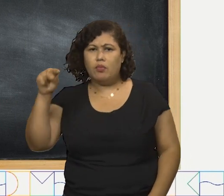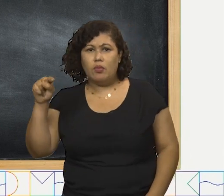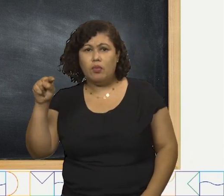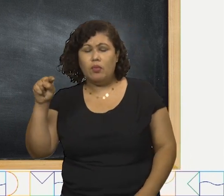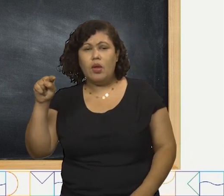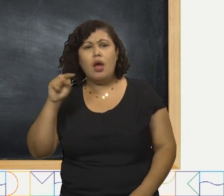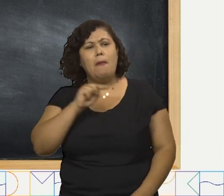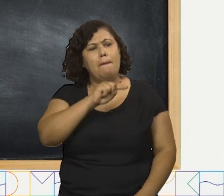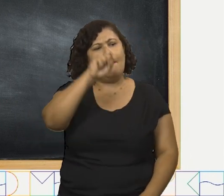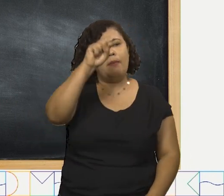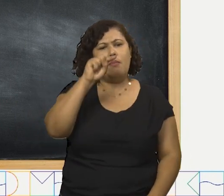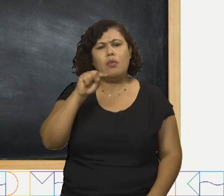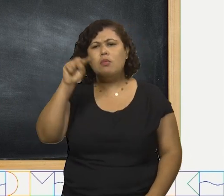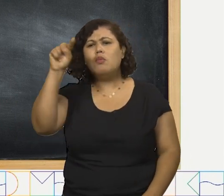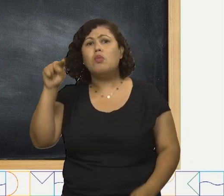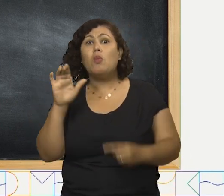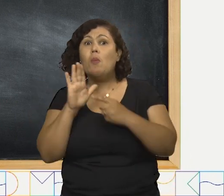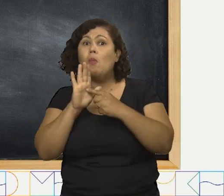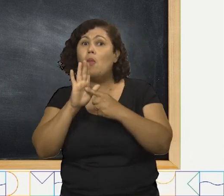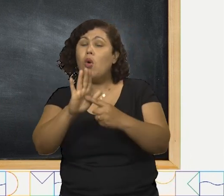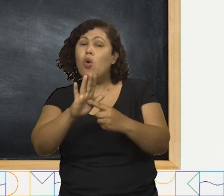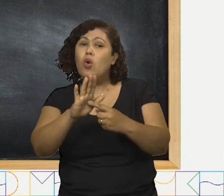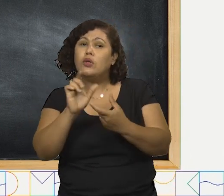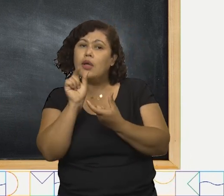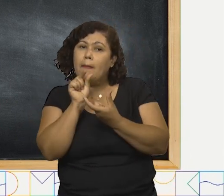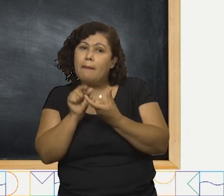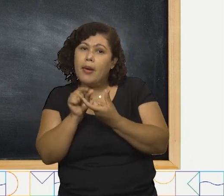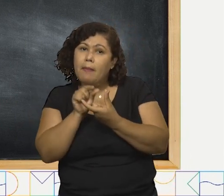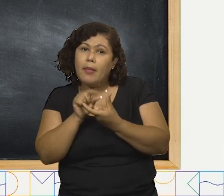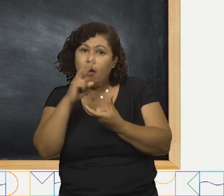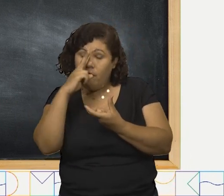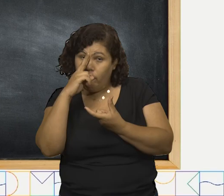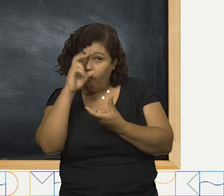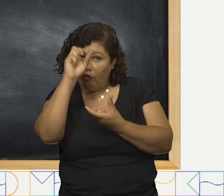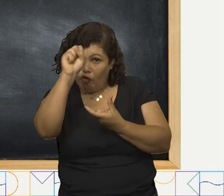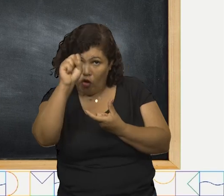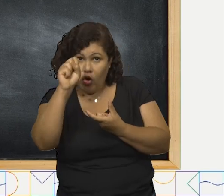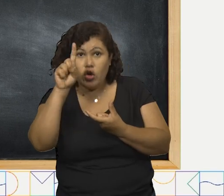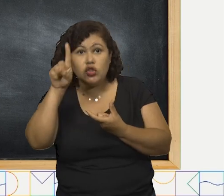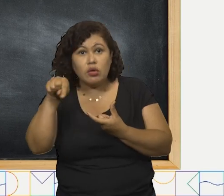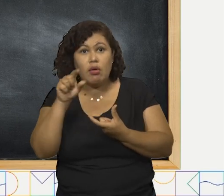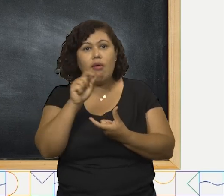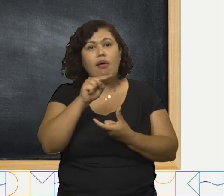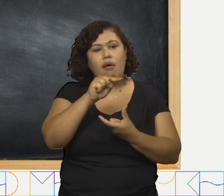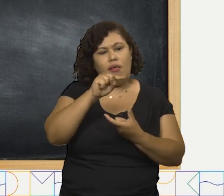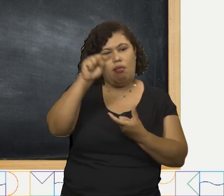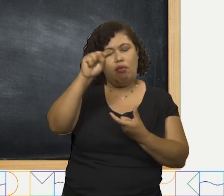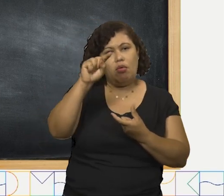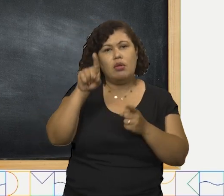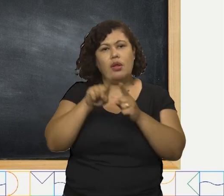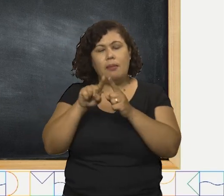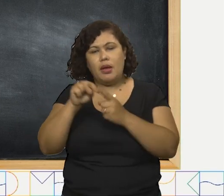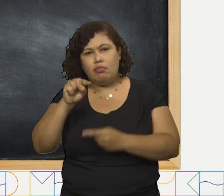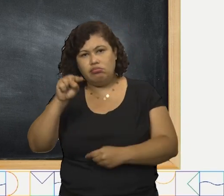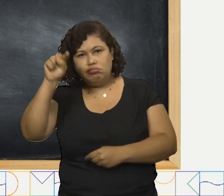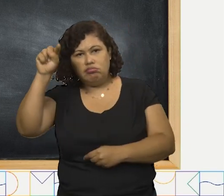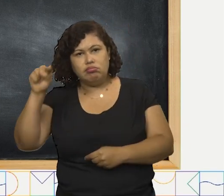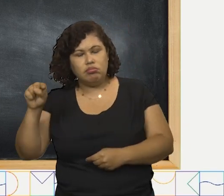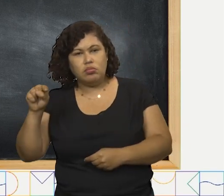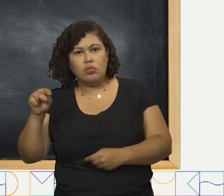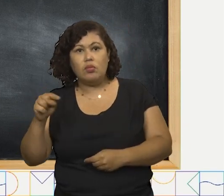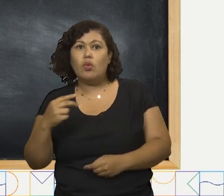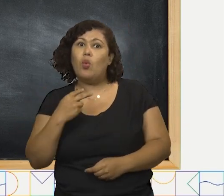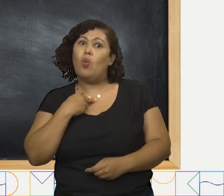a sílaba tônica. O agudo e o circunflexo. Não se esqueça disso, viu?